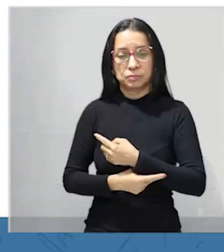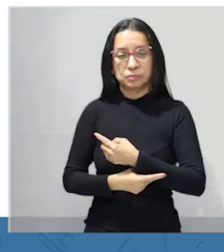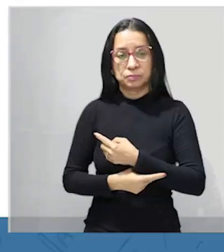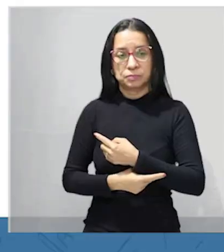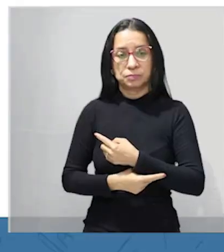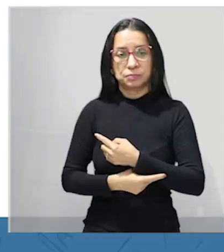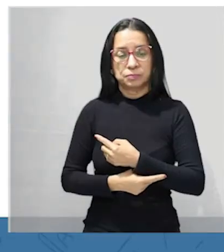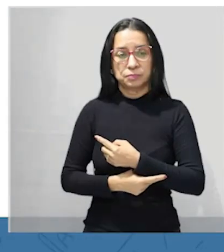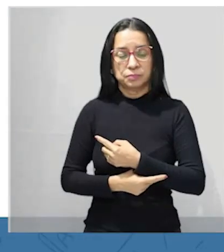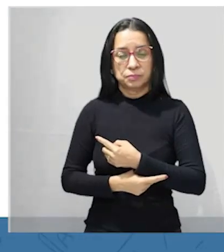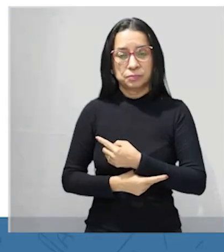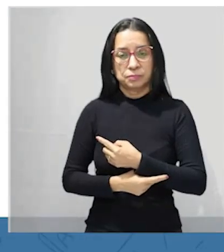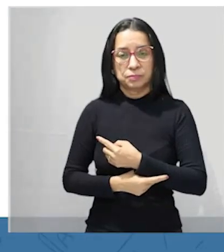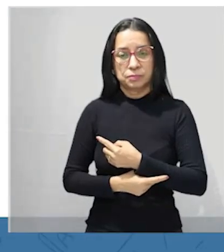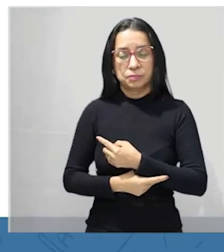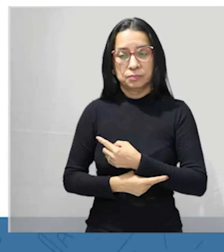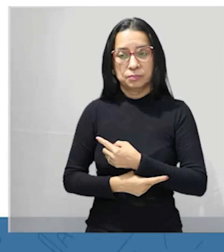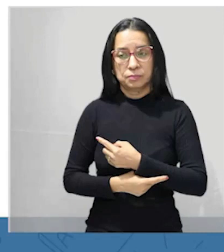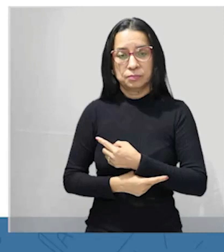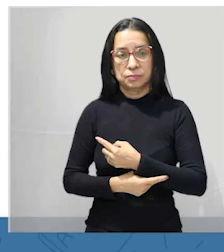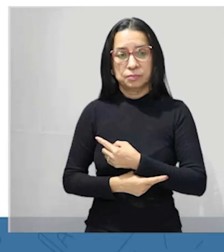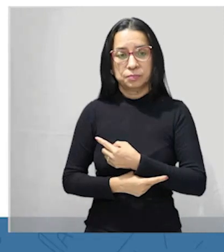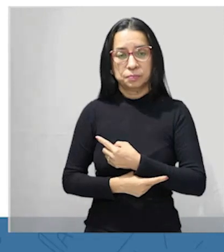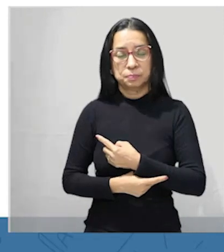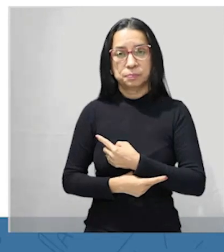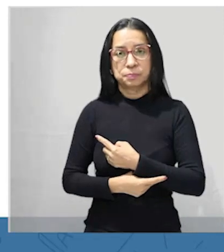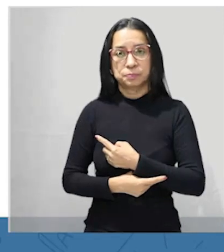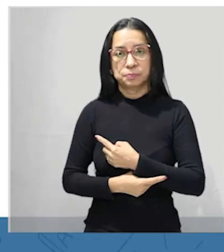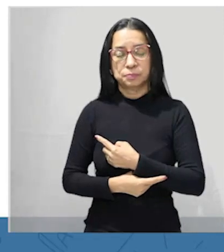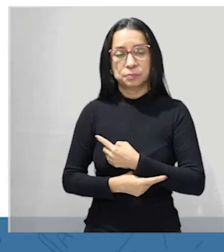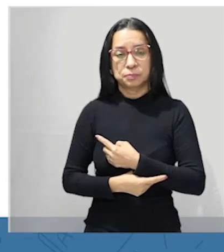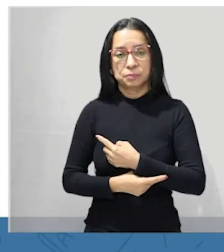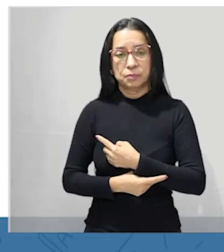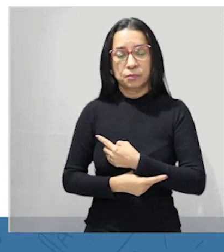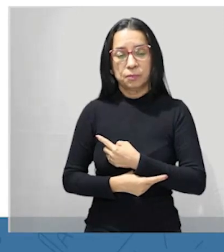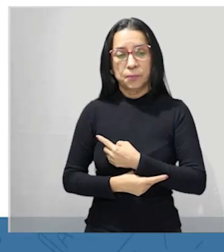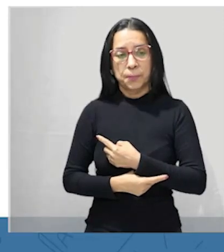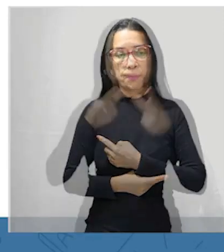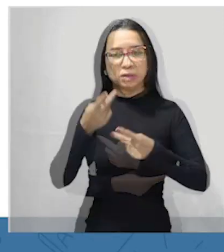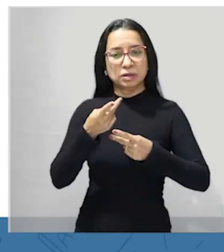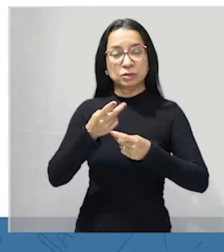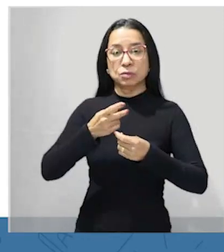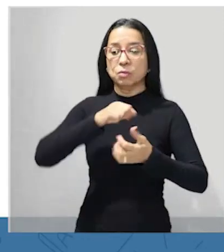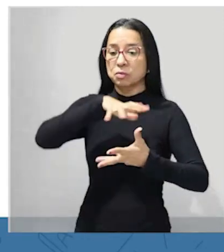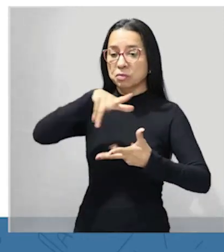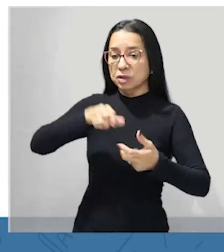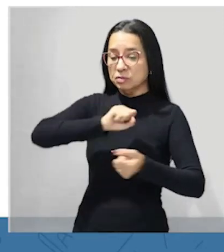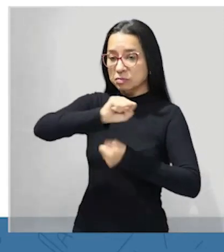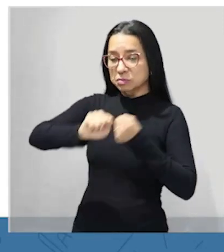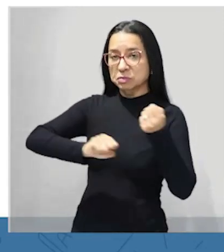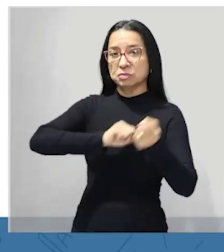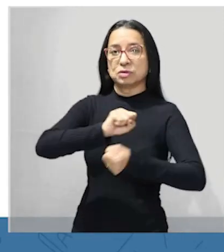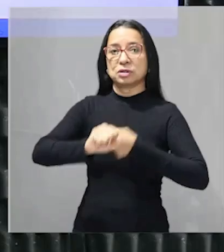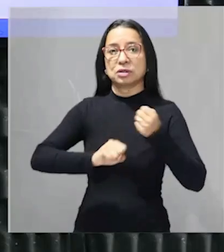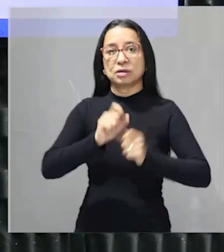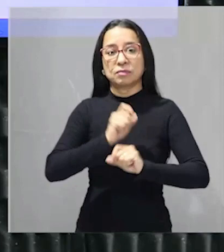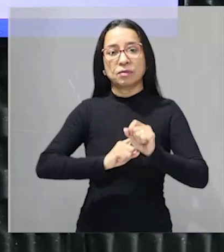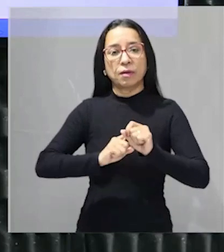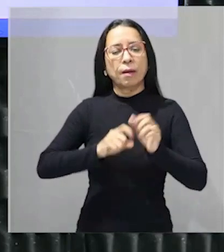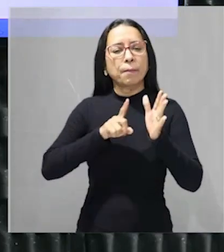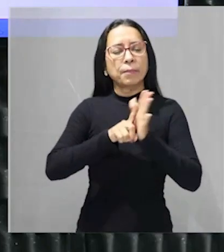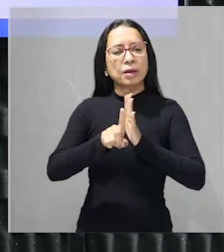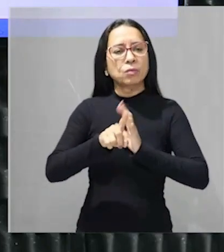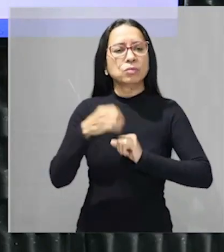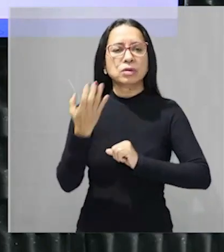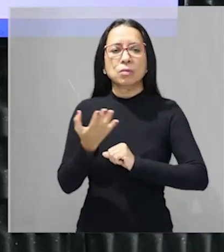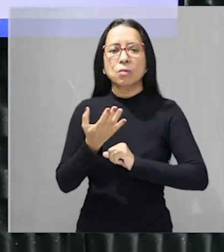característica presente no texto 2 amplia a concepção de conservação apresentada no texto 1 pergunta né qual é a característica presente